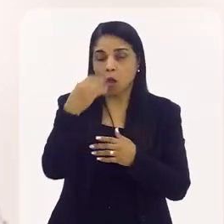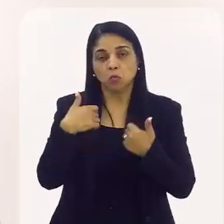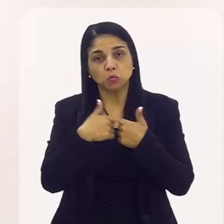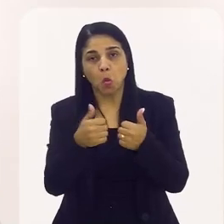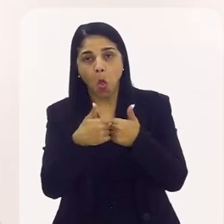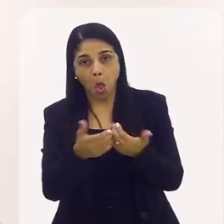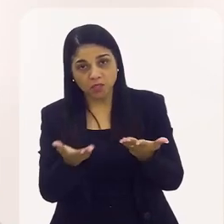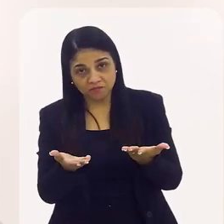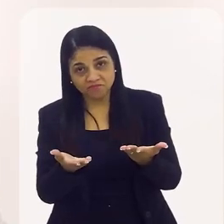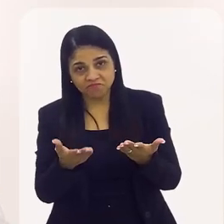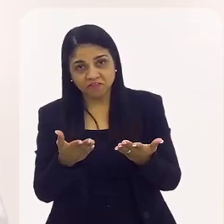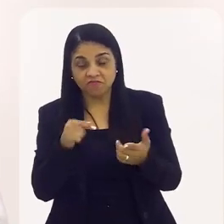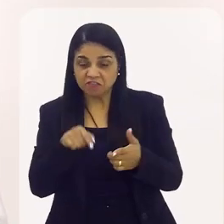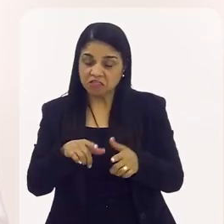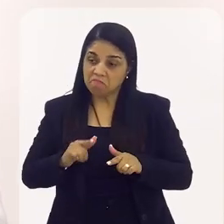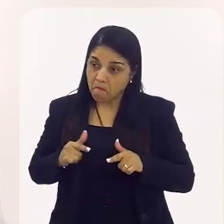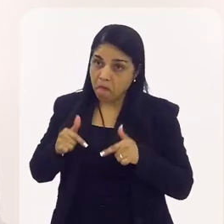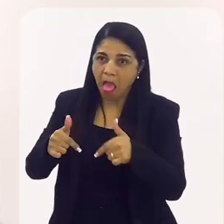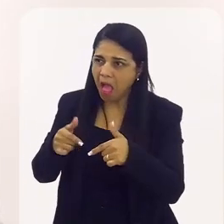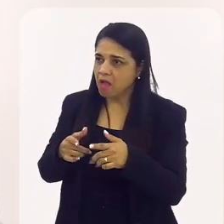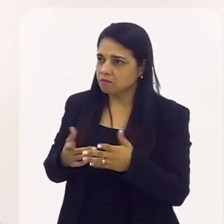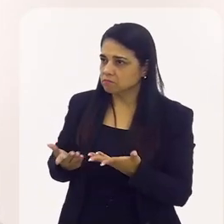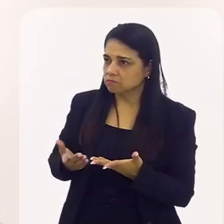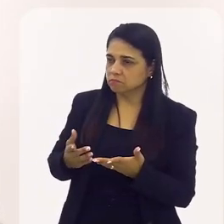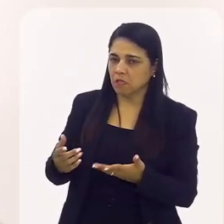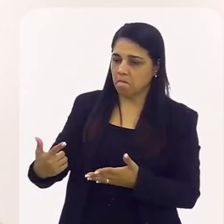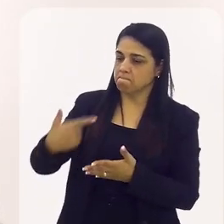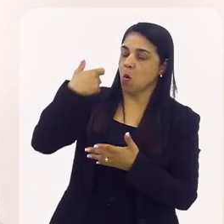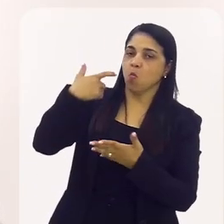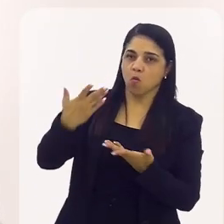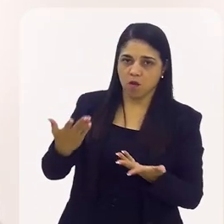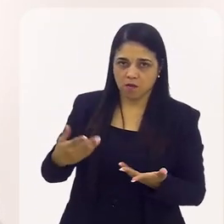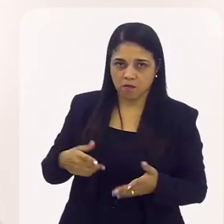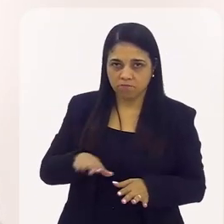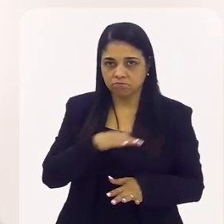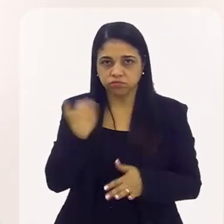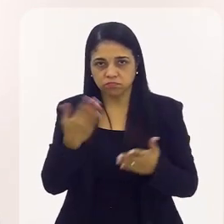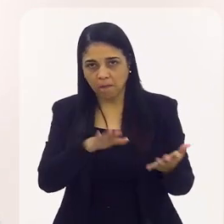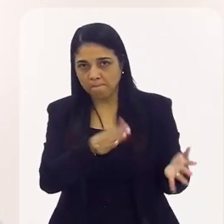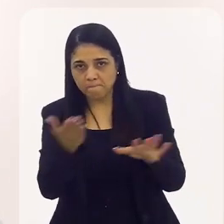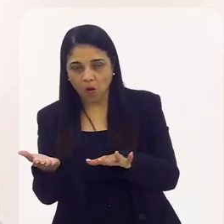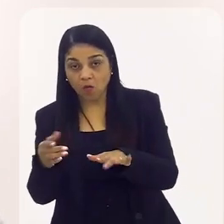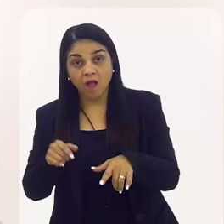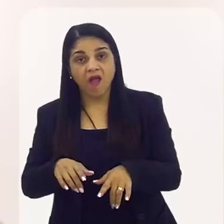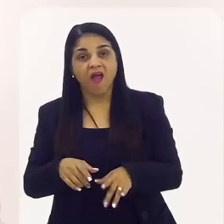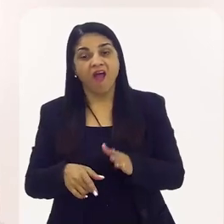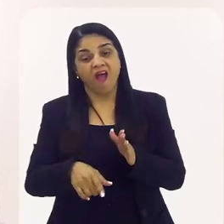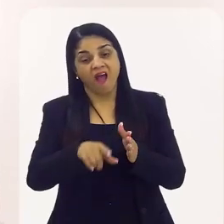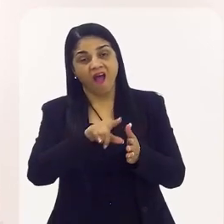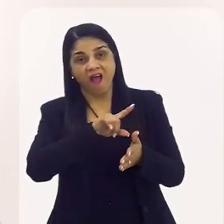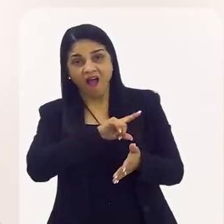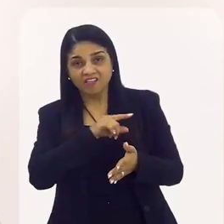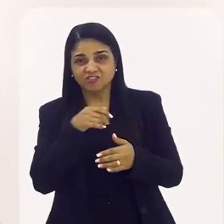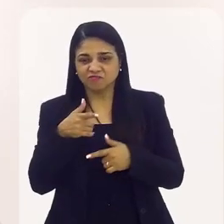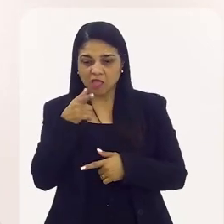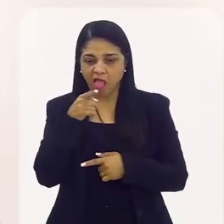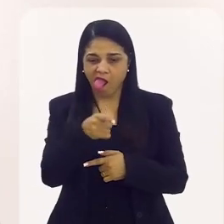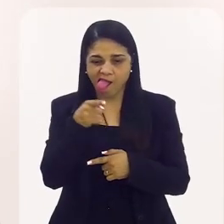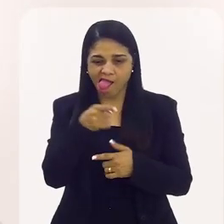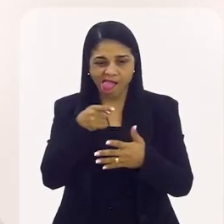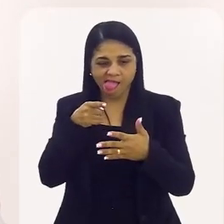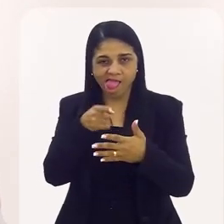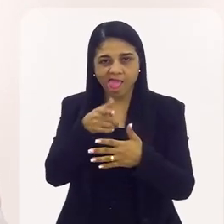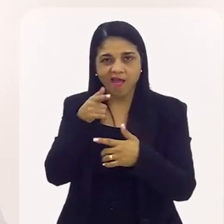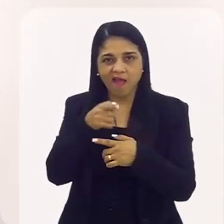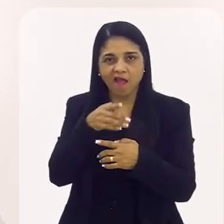no ônibus. E que você vai reagir, pode acontecer a parte trágica. Então, antes de só apontar o dedo, que isso é obrigação